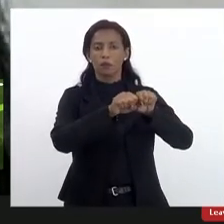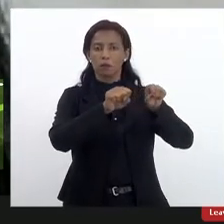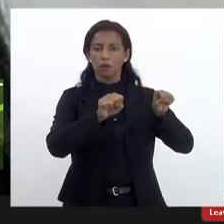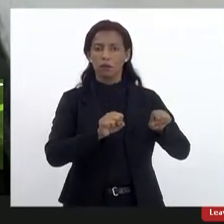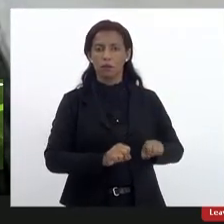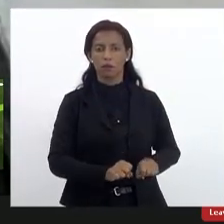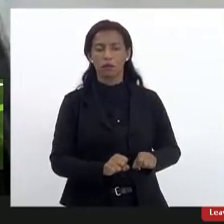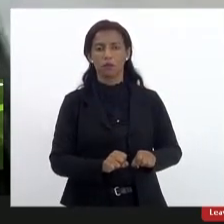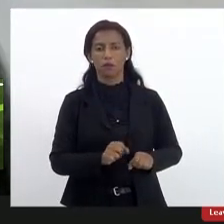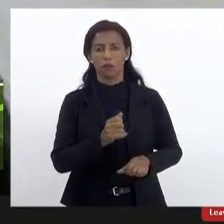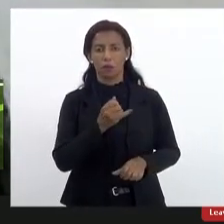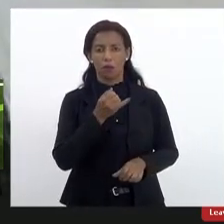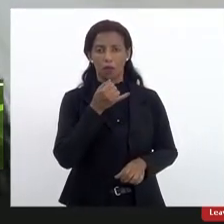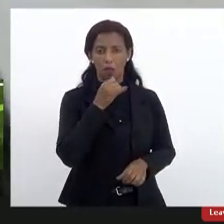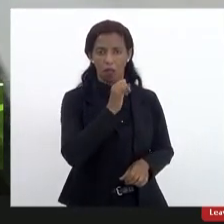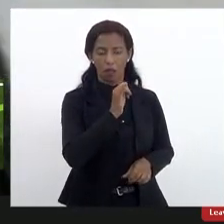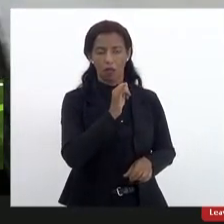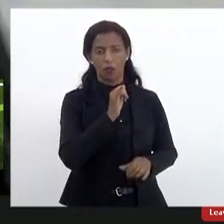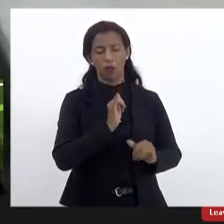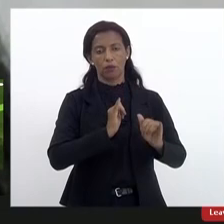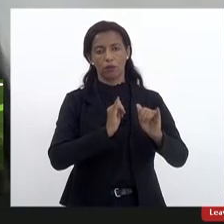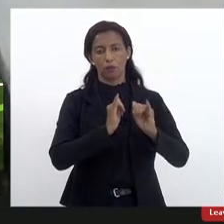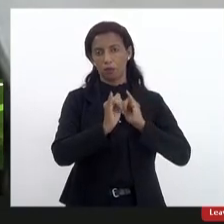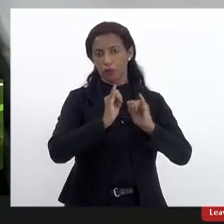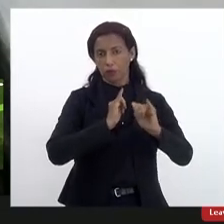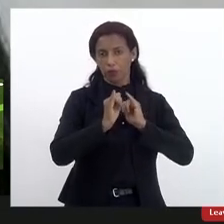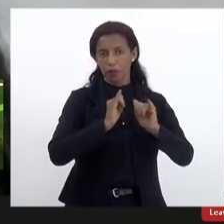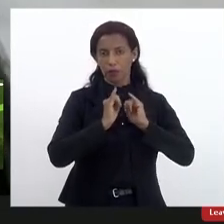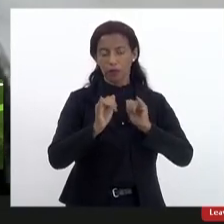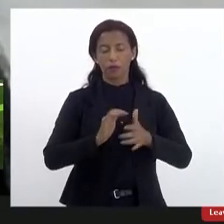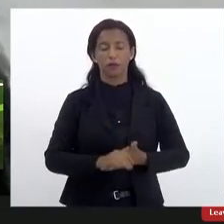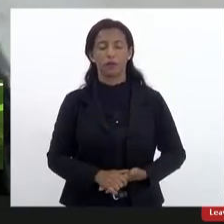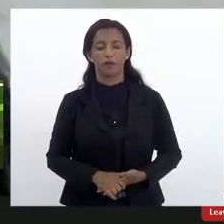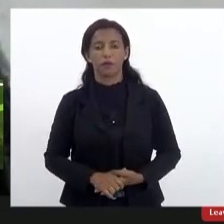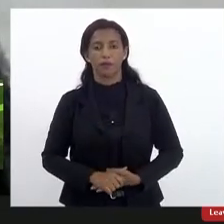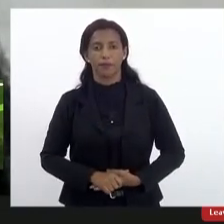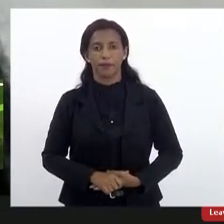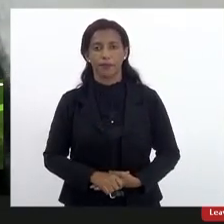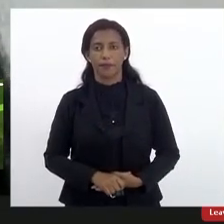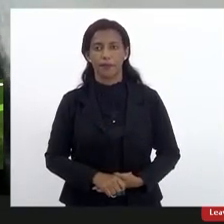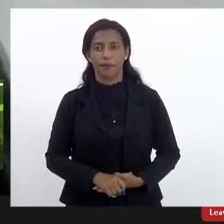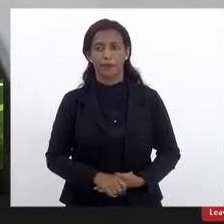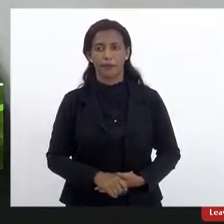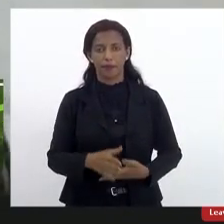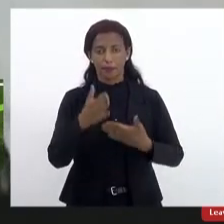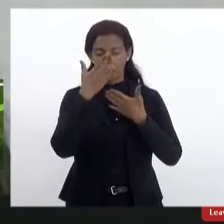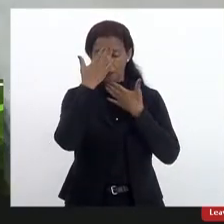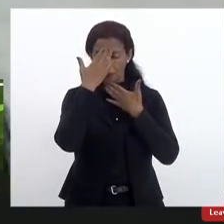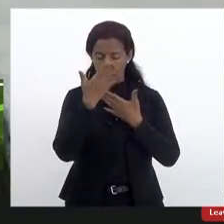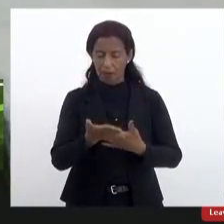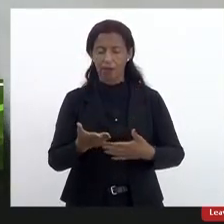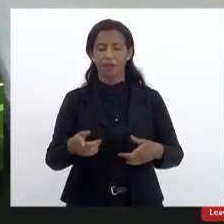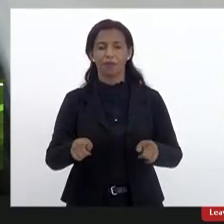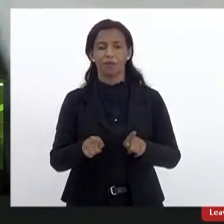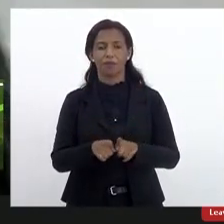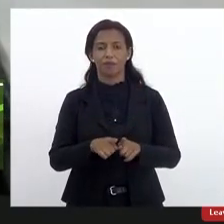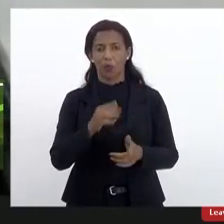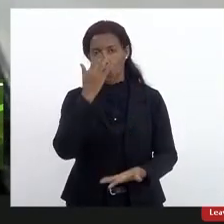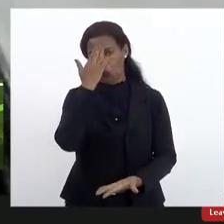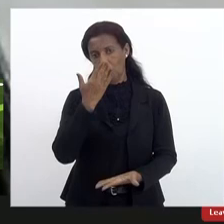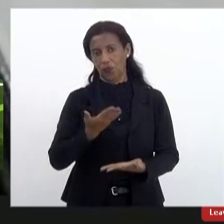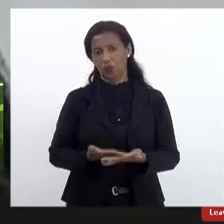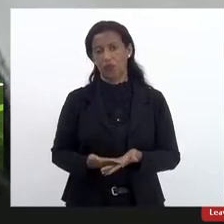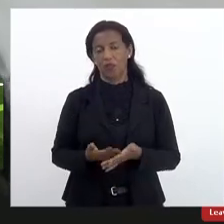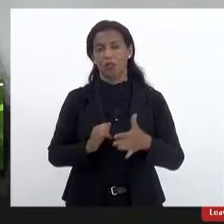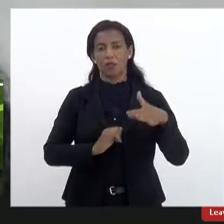eletrônico da informação e agradecemos a confiança